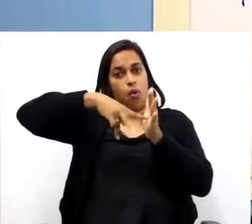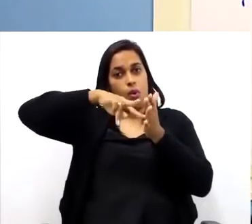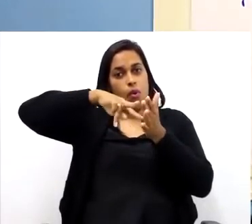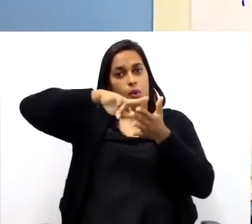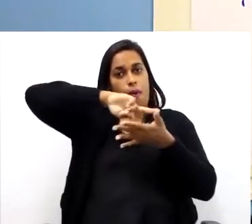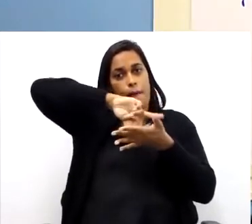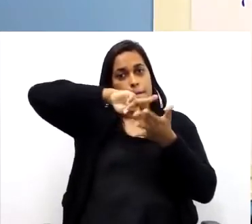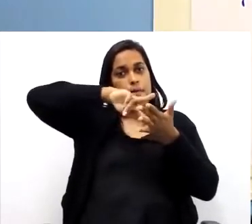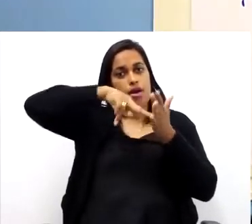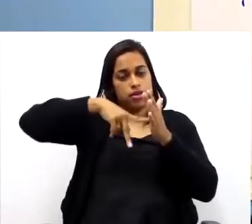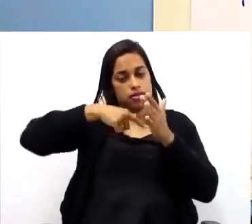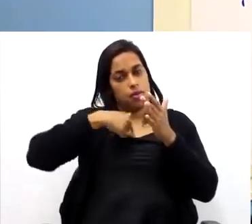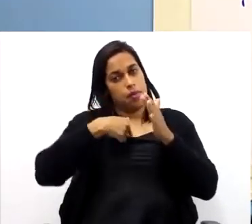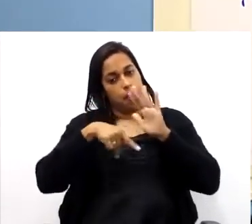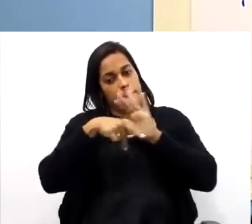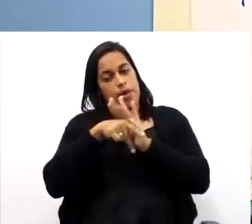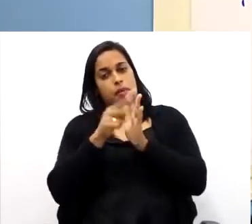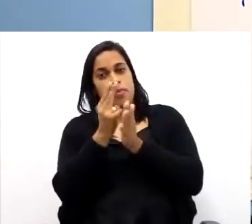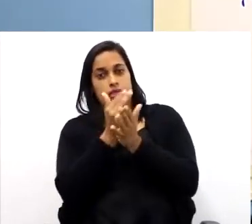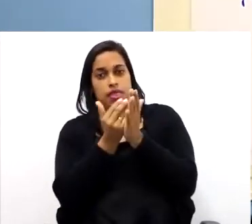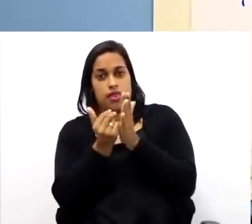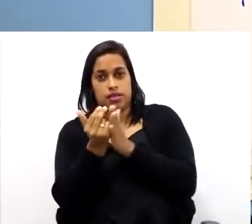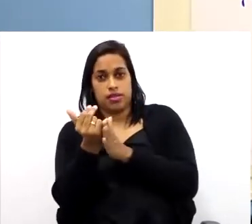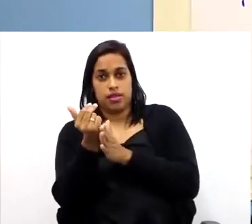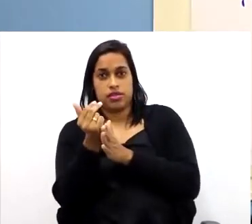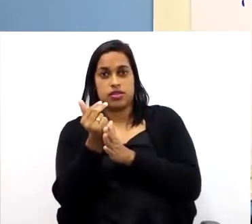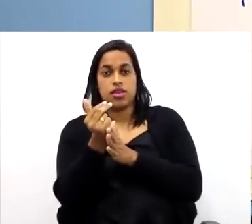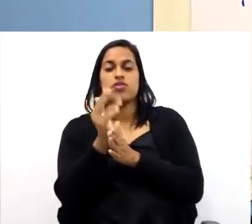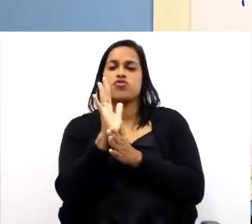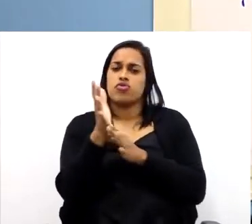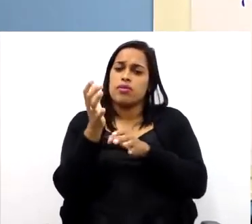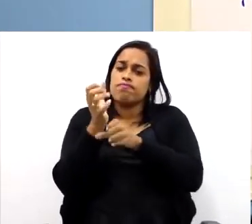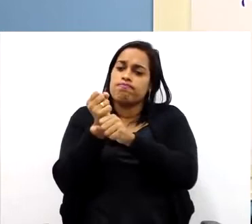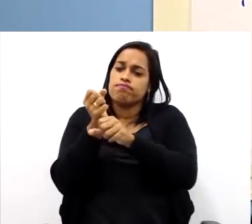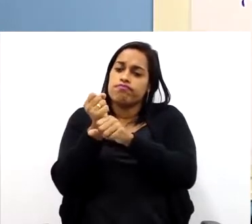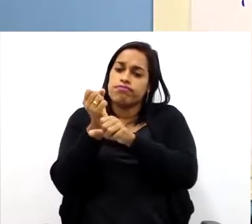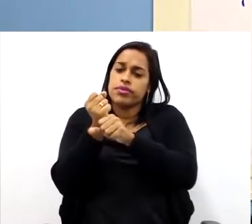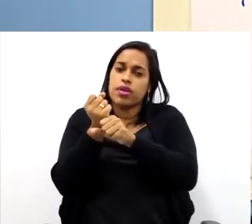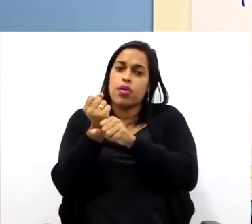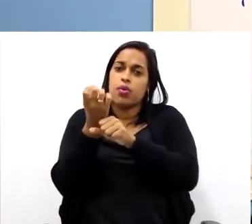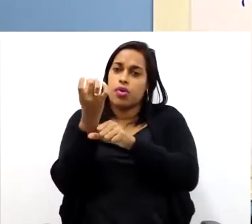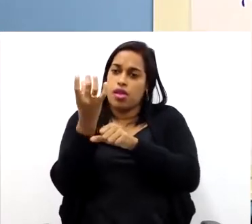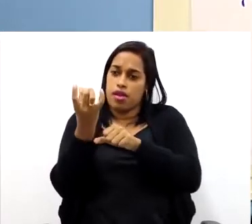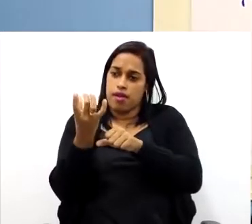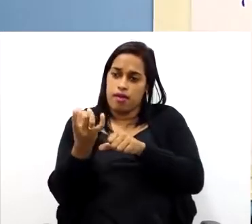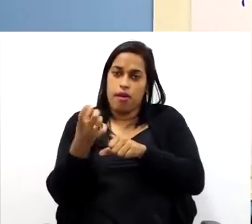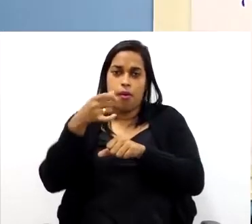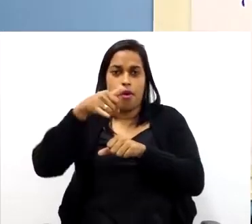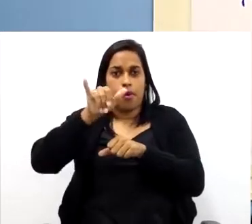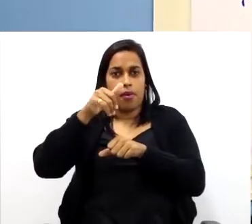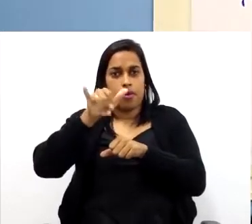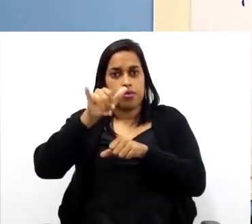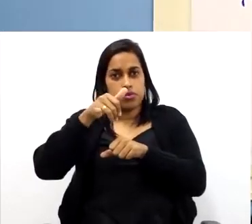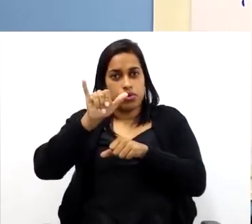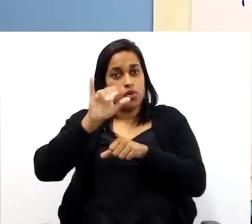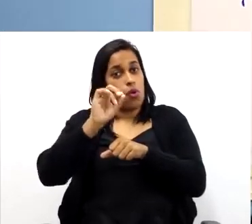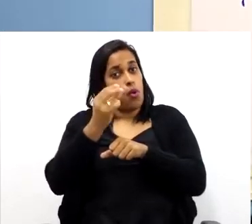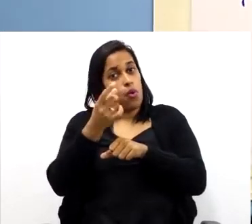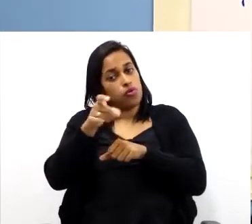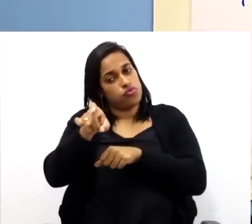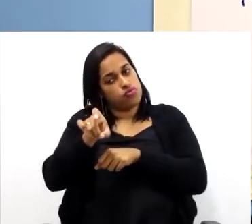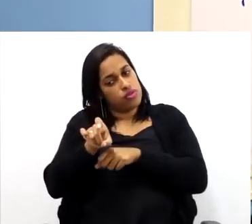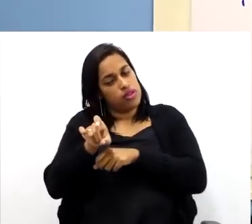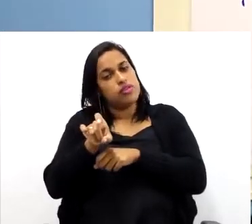Vim aqui no meu desenho. Tirei a medida paralela ao eixo Y ou paralela ao eixo X.